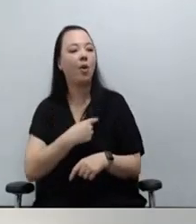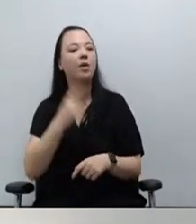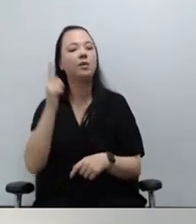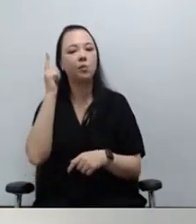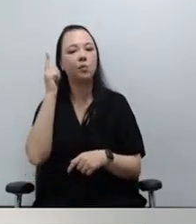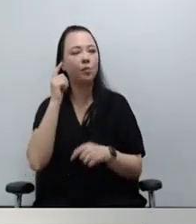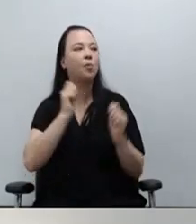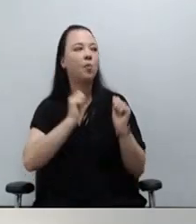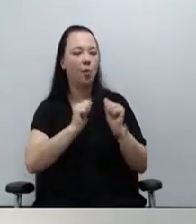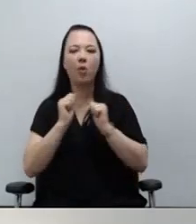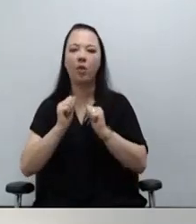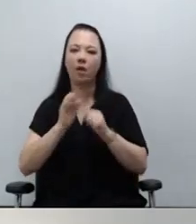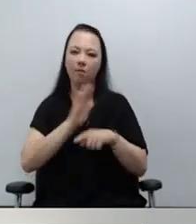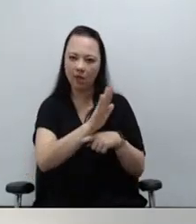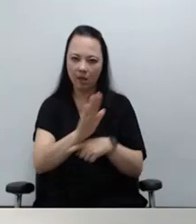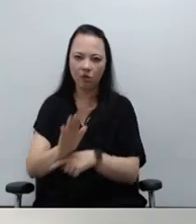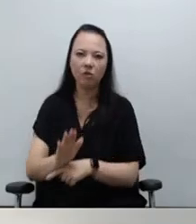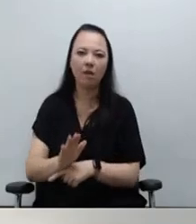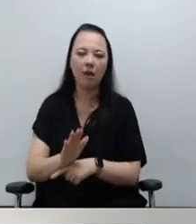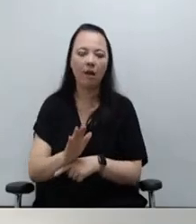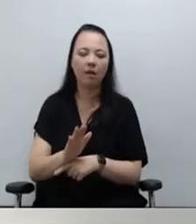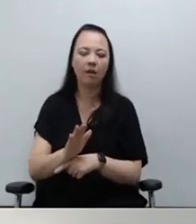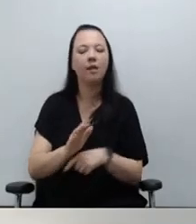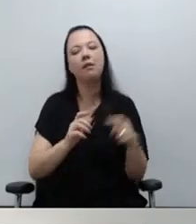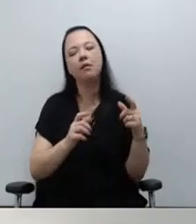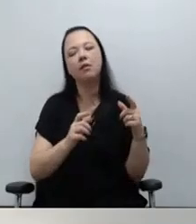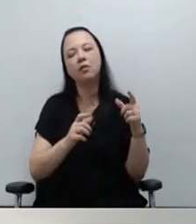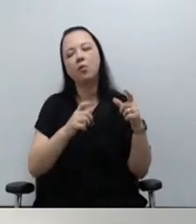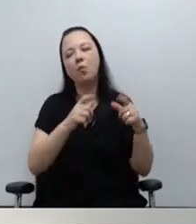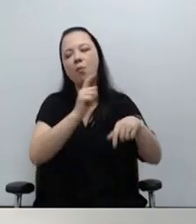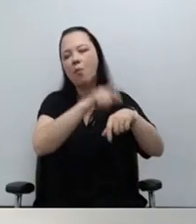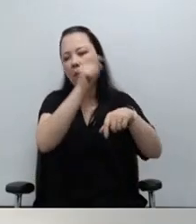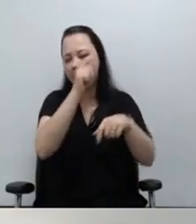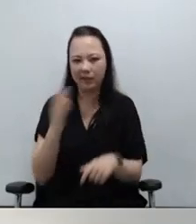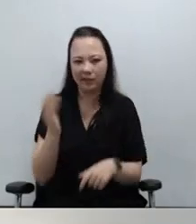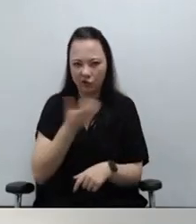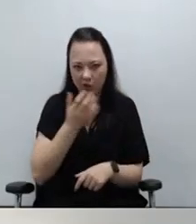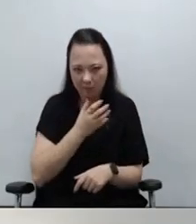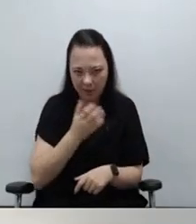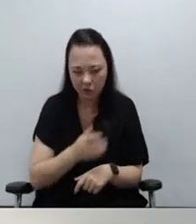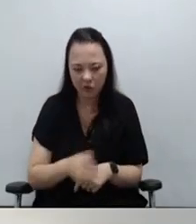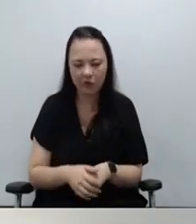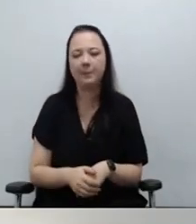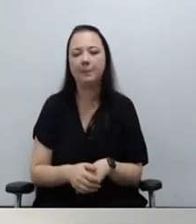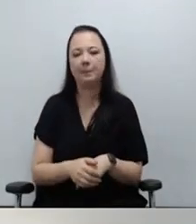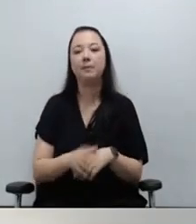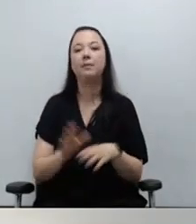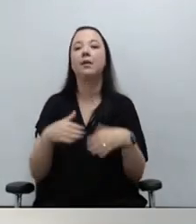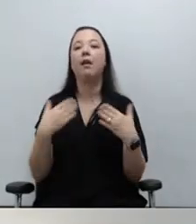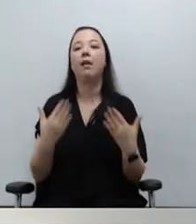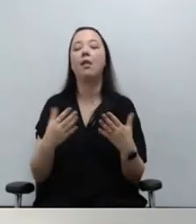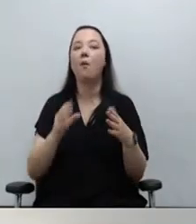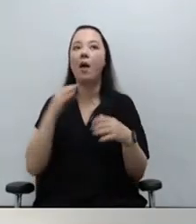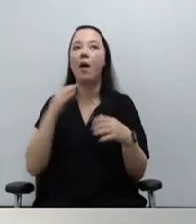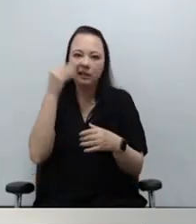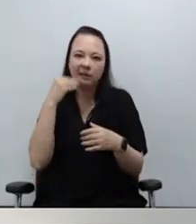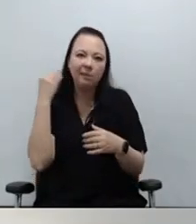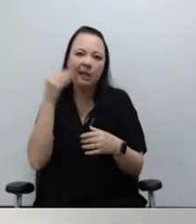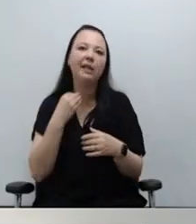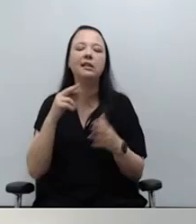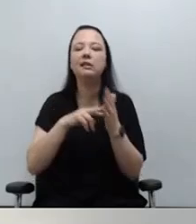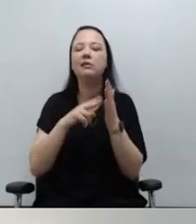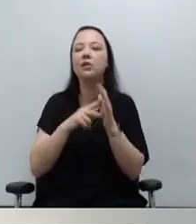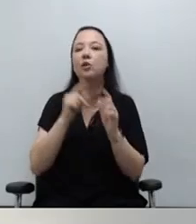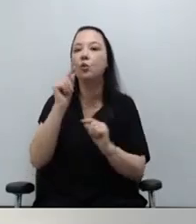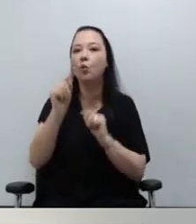em emergências como essas. Mas isso só é possível quando nos colocamos neste lugar. A experiência possibilita a construção de